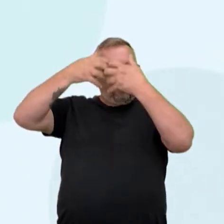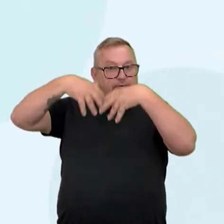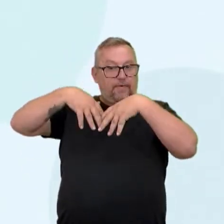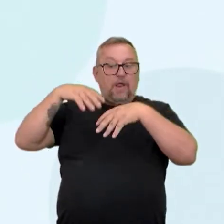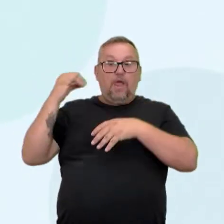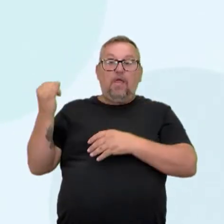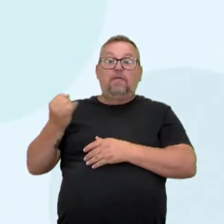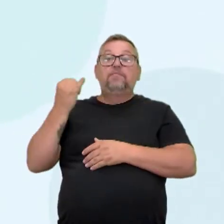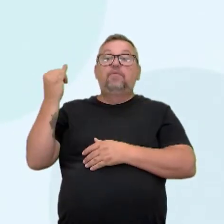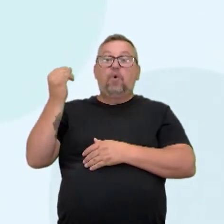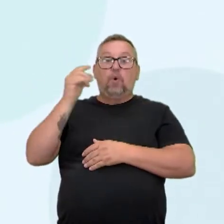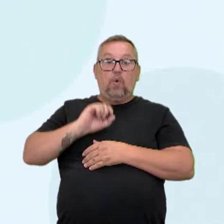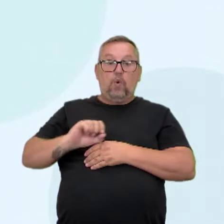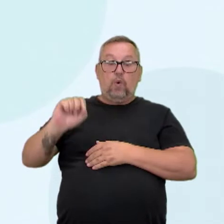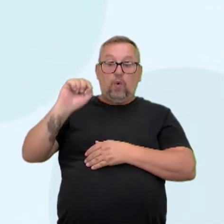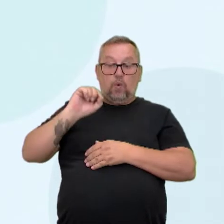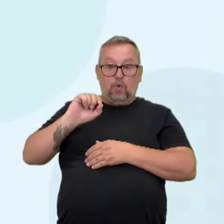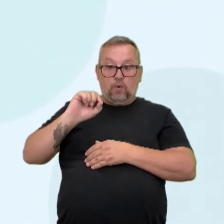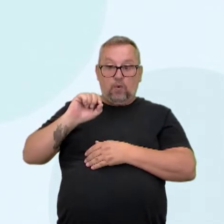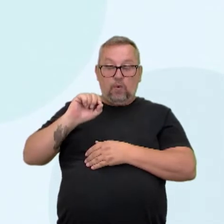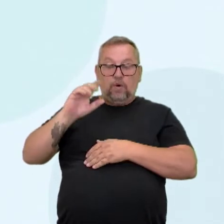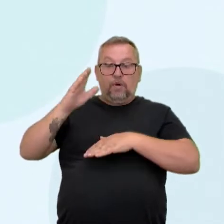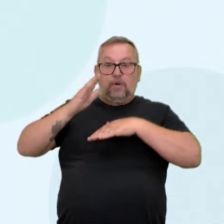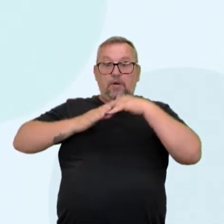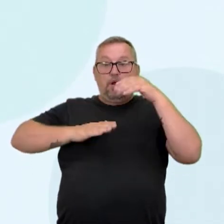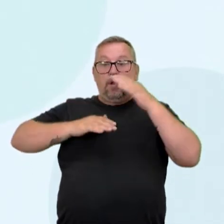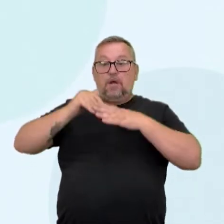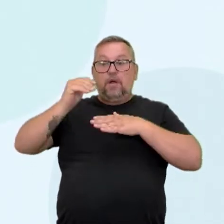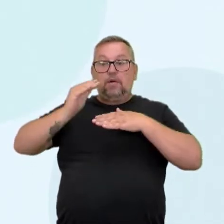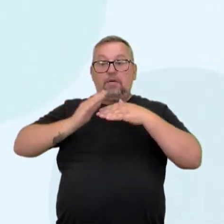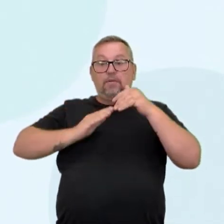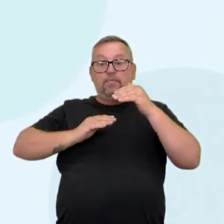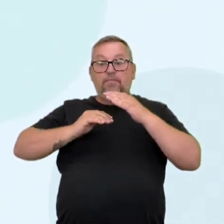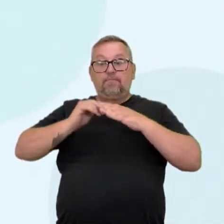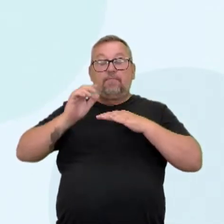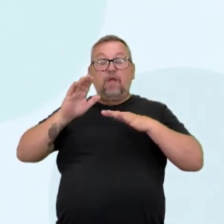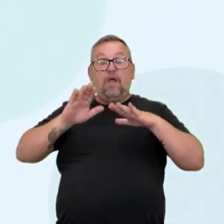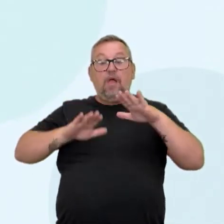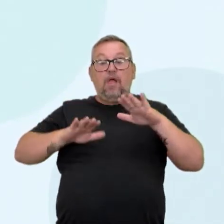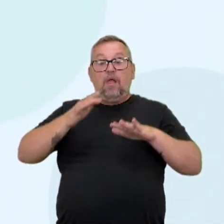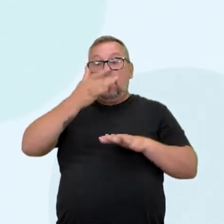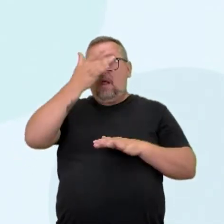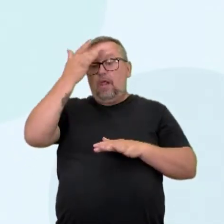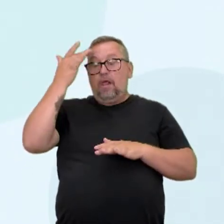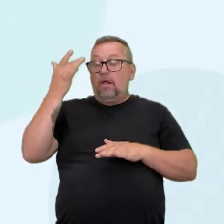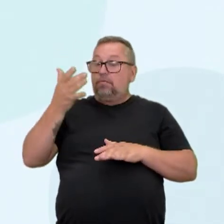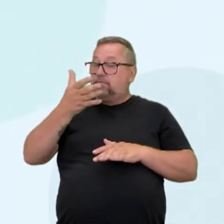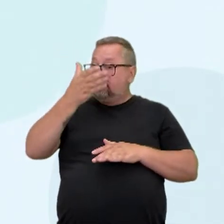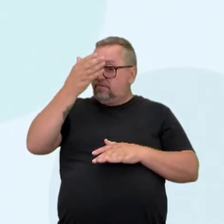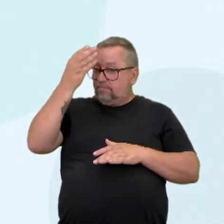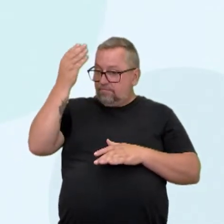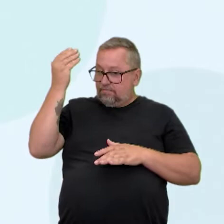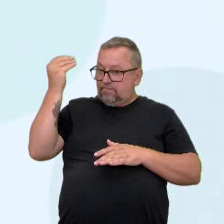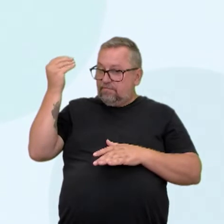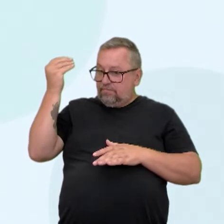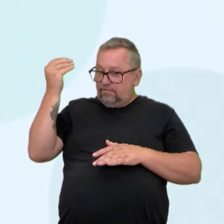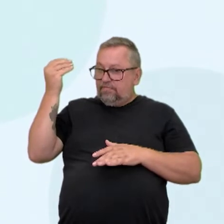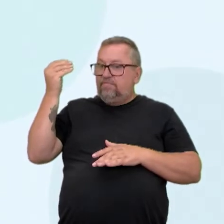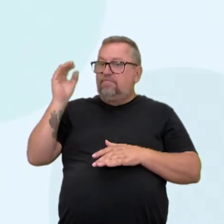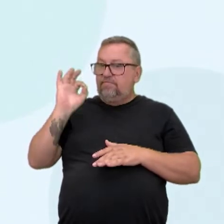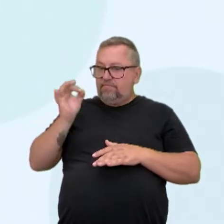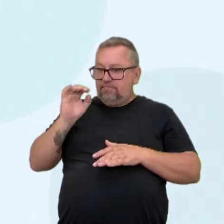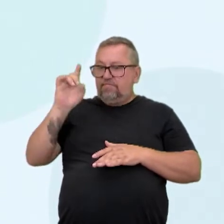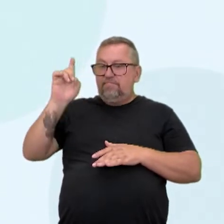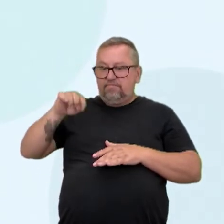importante pra uma habilidade que muitas vezes as pessoas esquecem que também é uma habilidade.